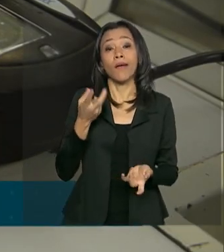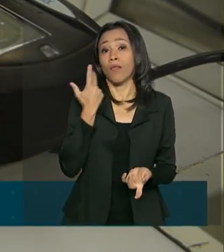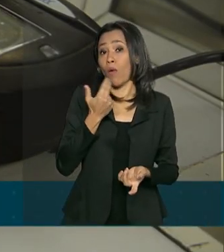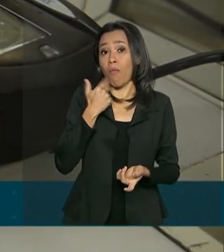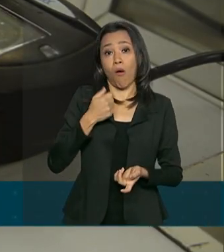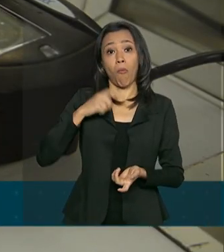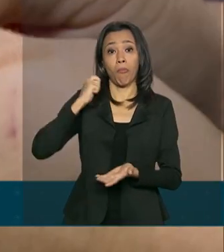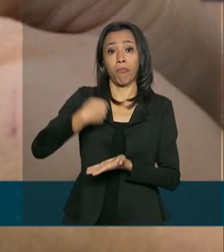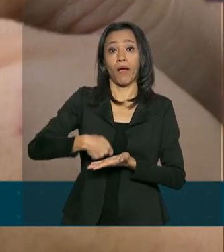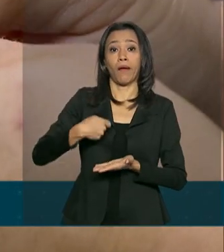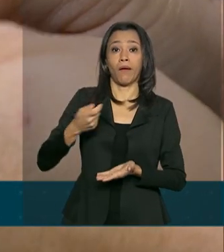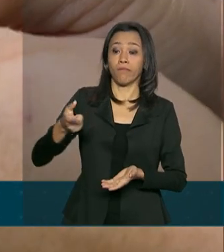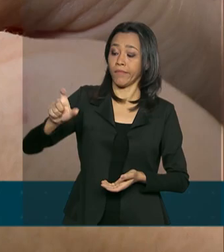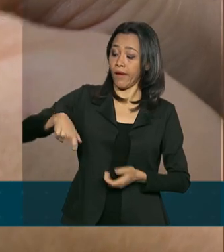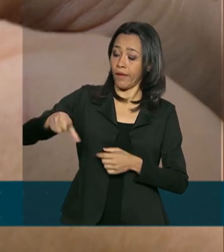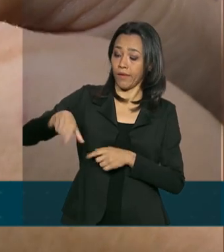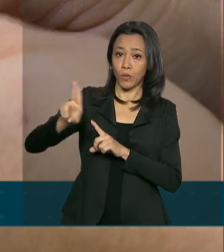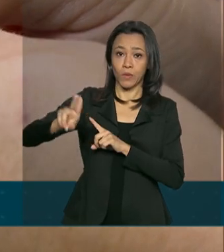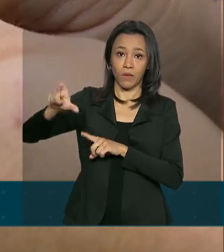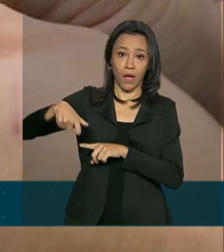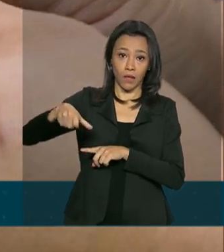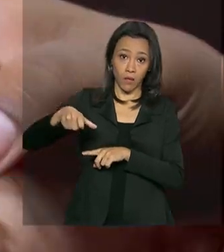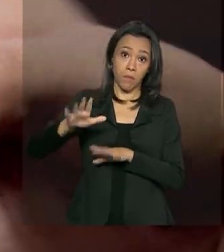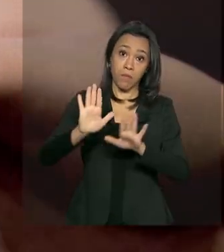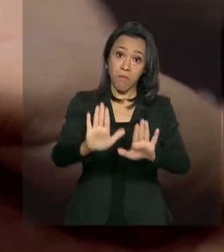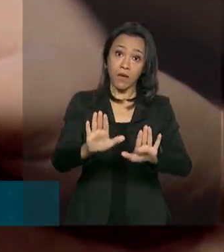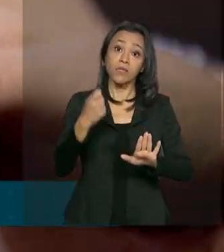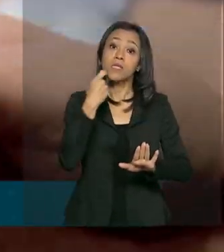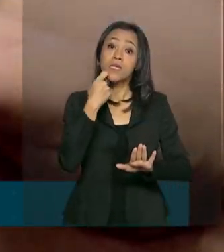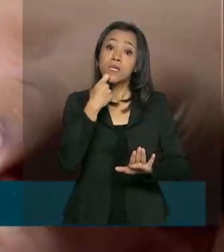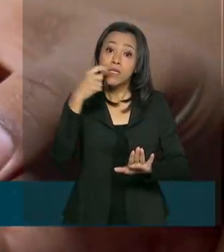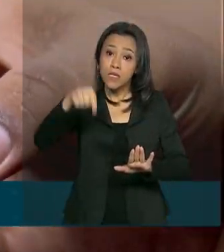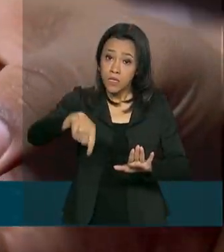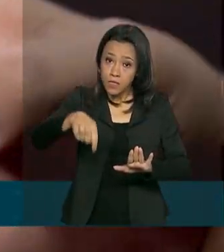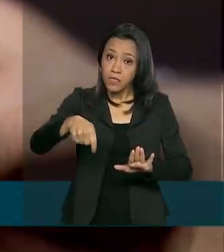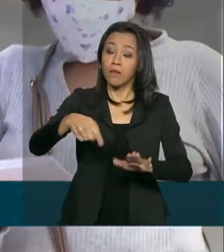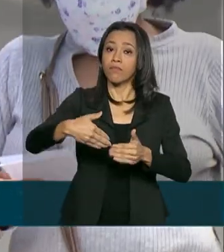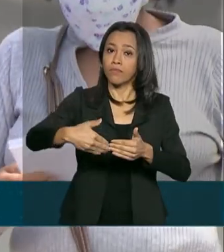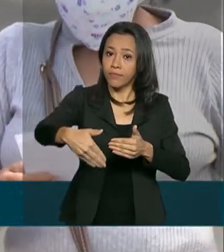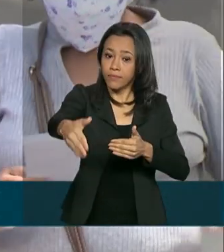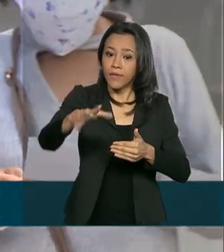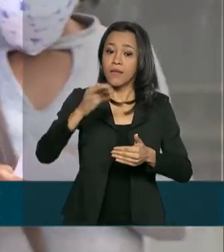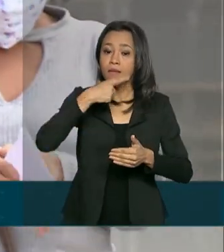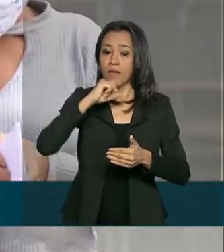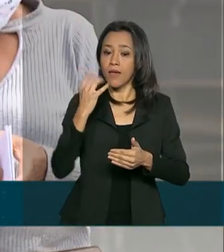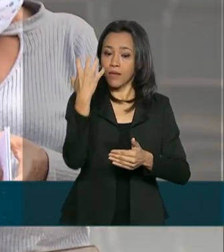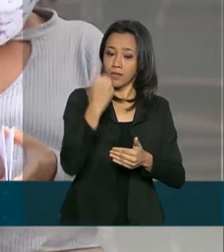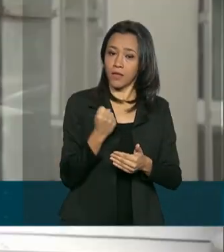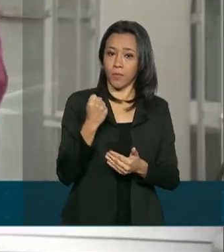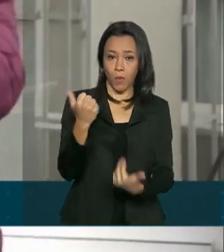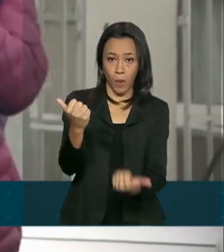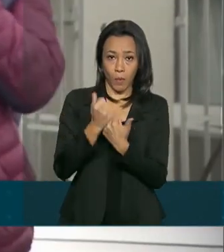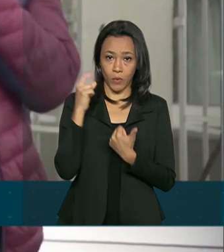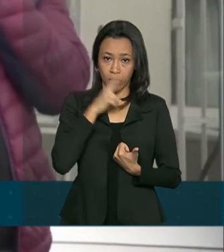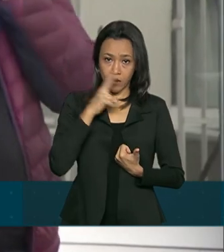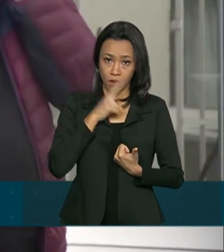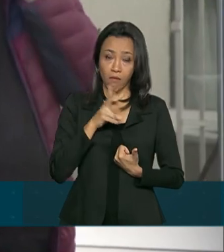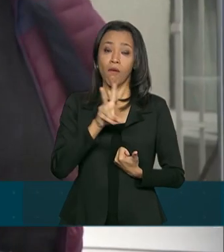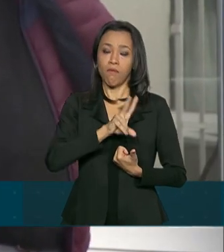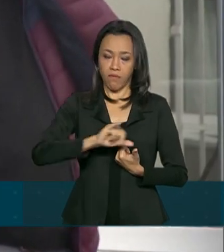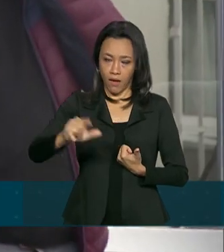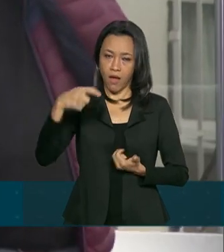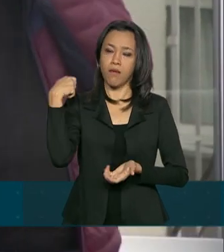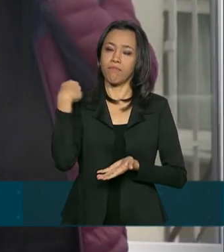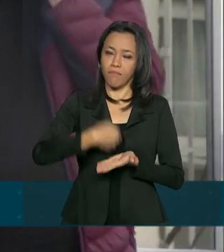um cartão magnético. Mas a partir desta sexta-feira, os brasileiros que estão recebendo o auxílio emergencial vão poder fazer